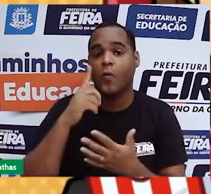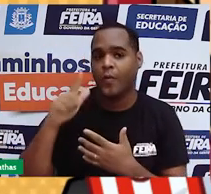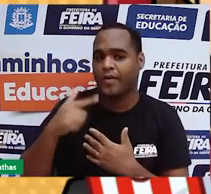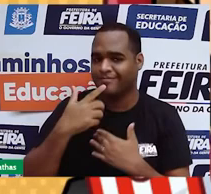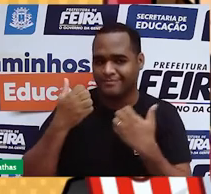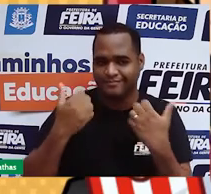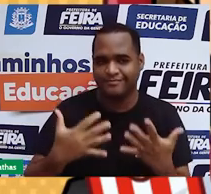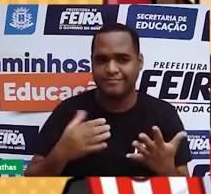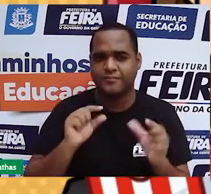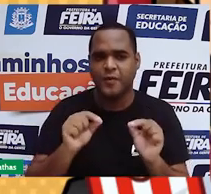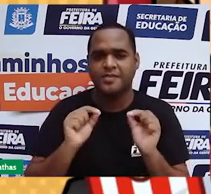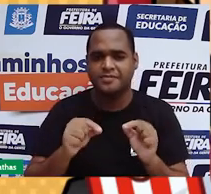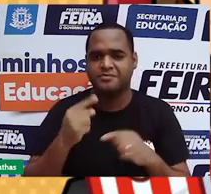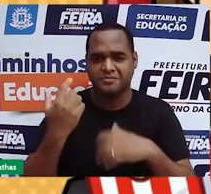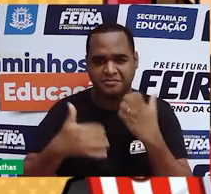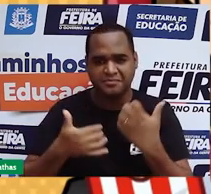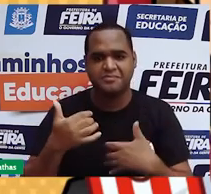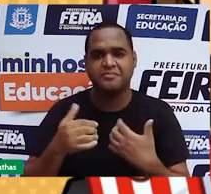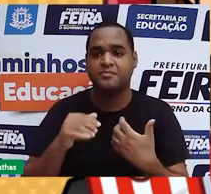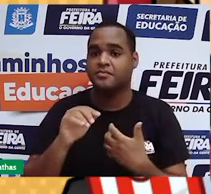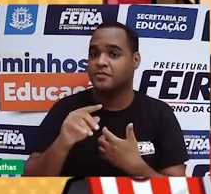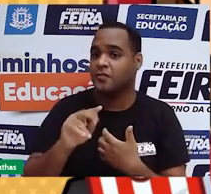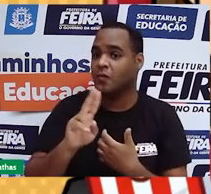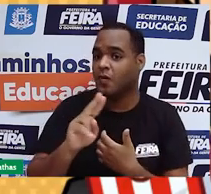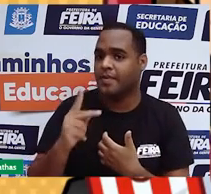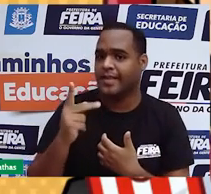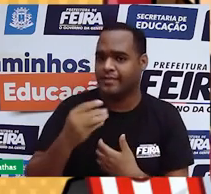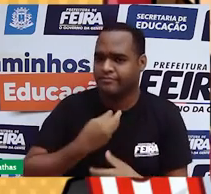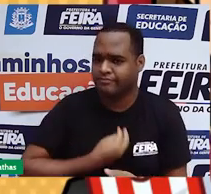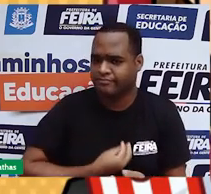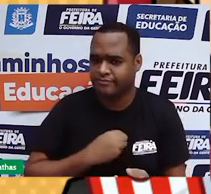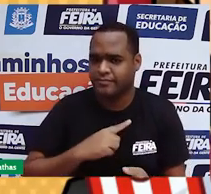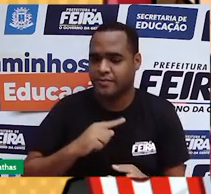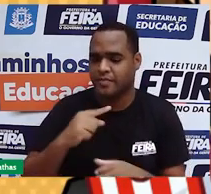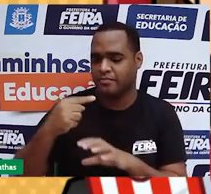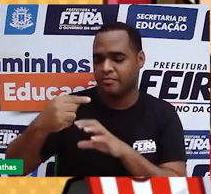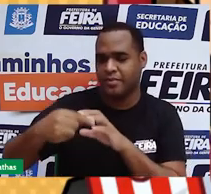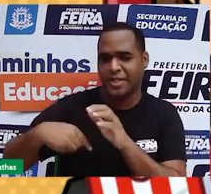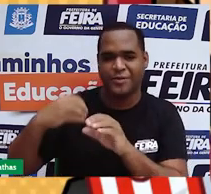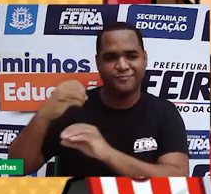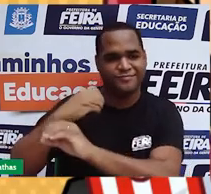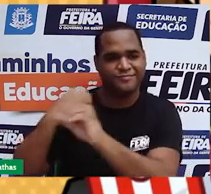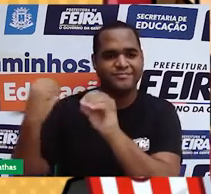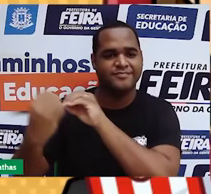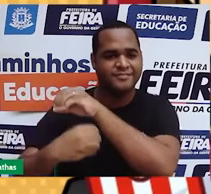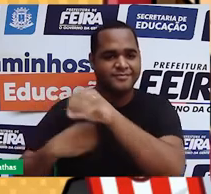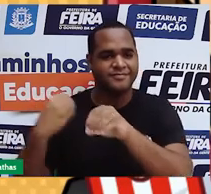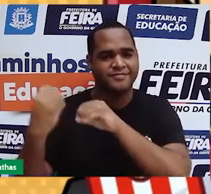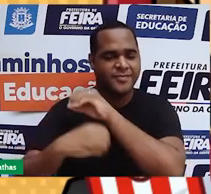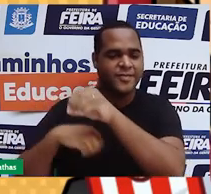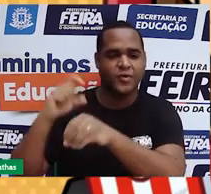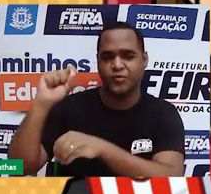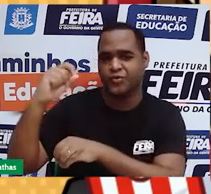tem um sistema orbital como esse átomo? Correto? O Sol e os planetas. Daí o apelido de planetário.